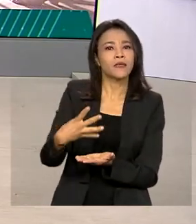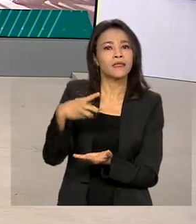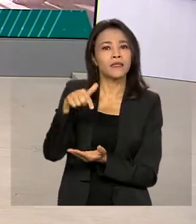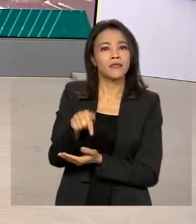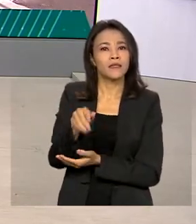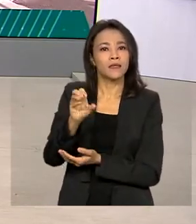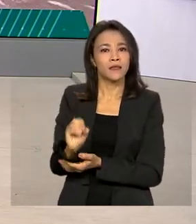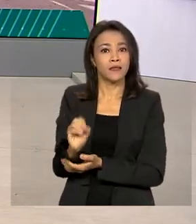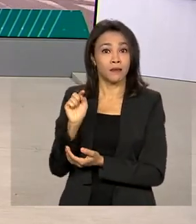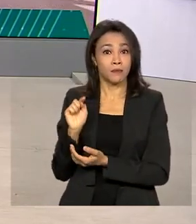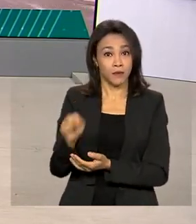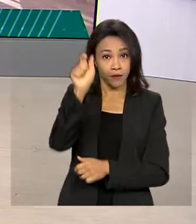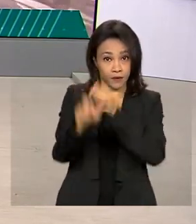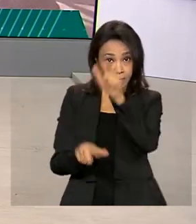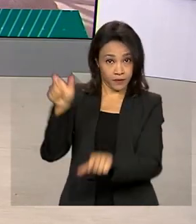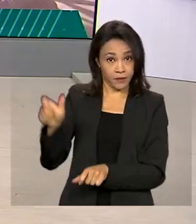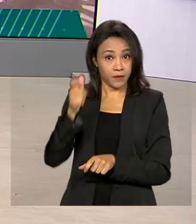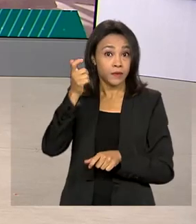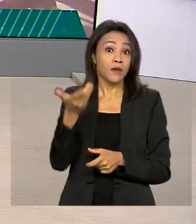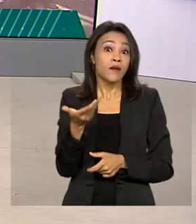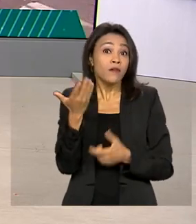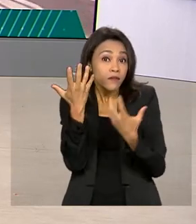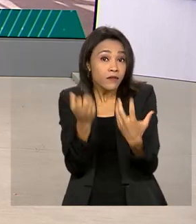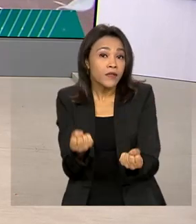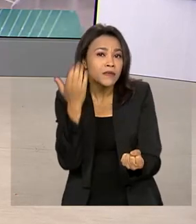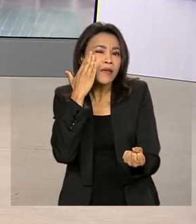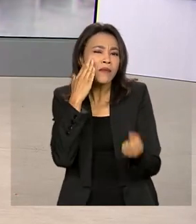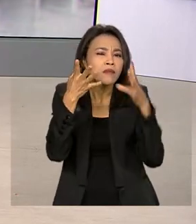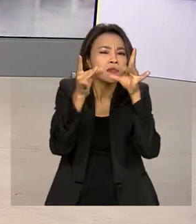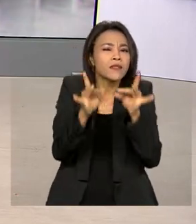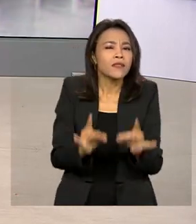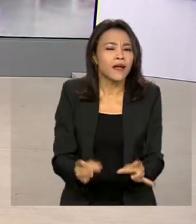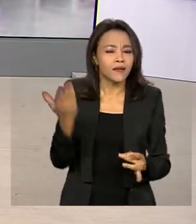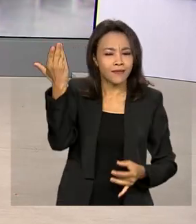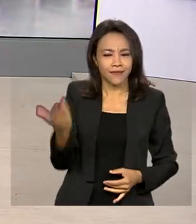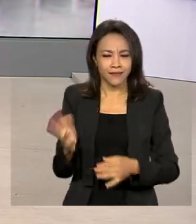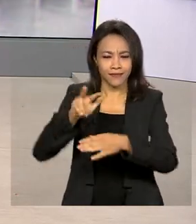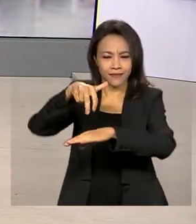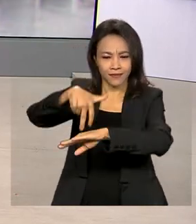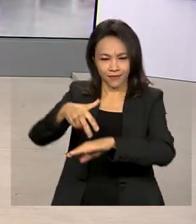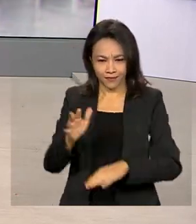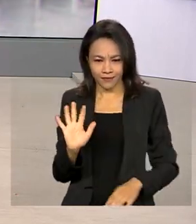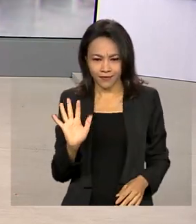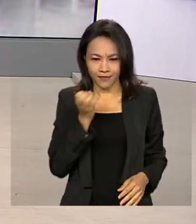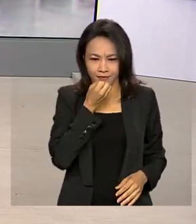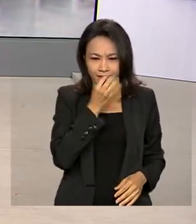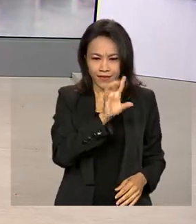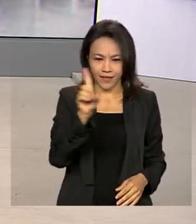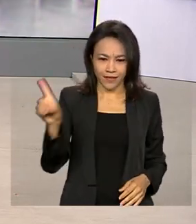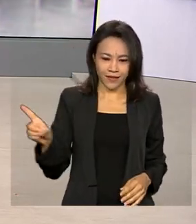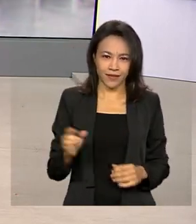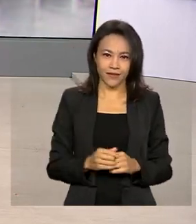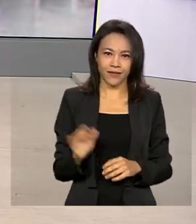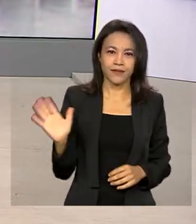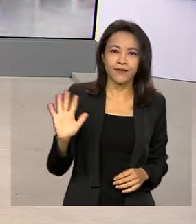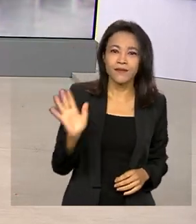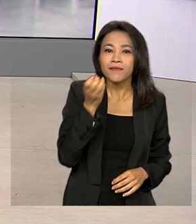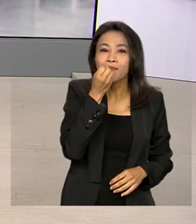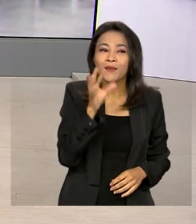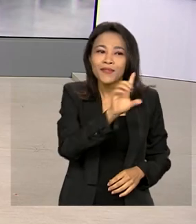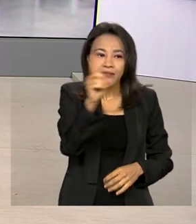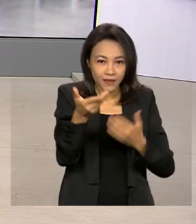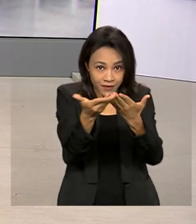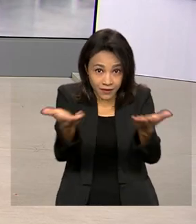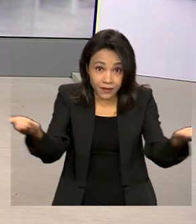mil contribuintes. Vamos saber os detalhes ao vivo então com o repórter Glauco de Queiroz. Oi Glauco, bom dia. Olá Renata, bom dia para